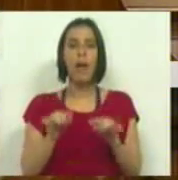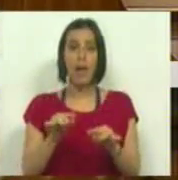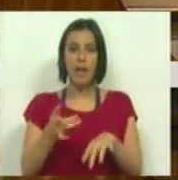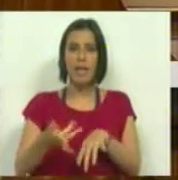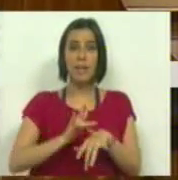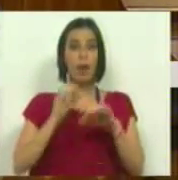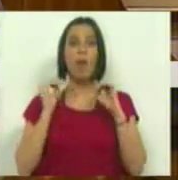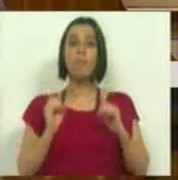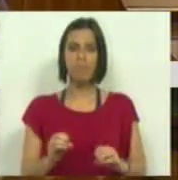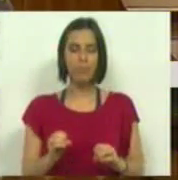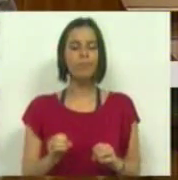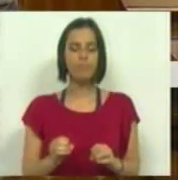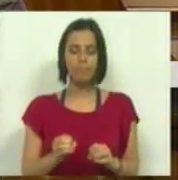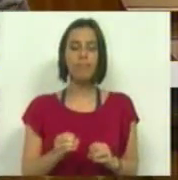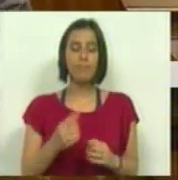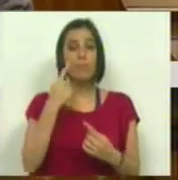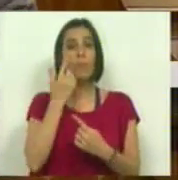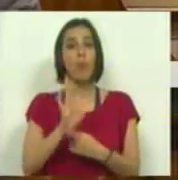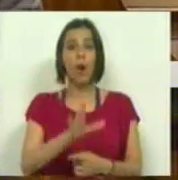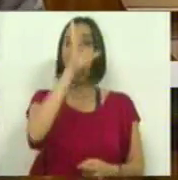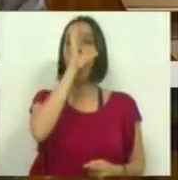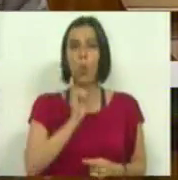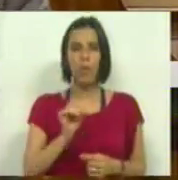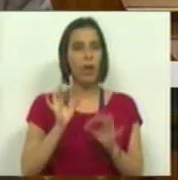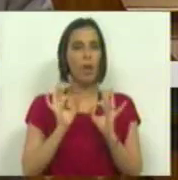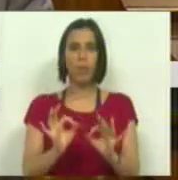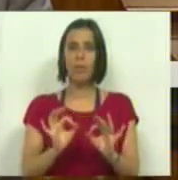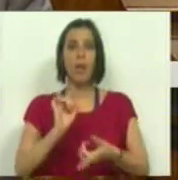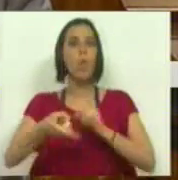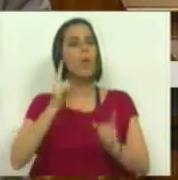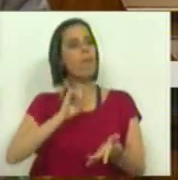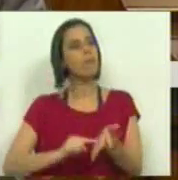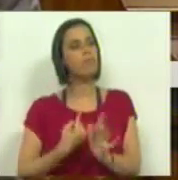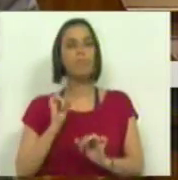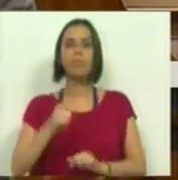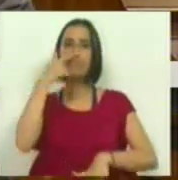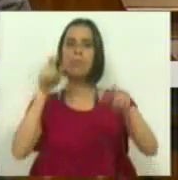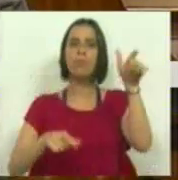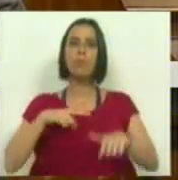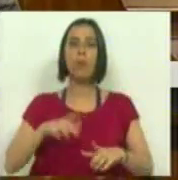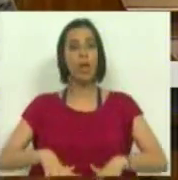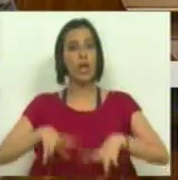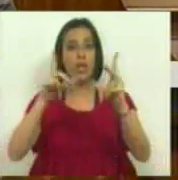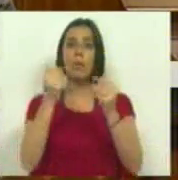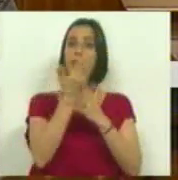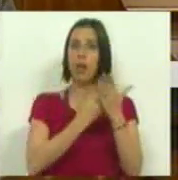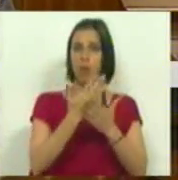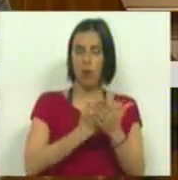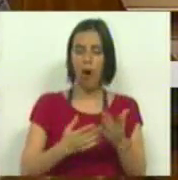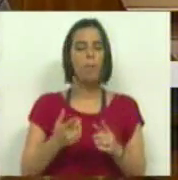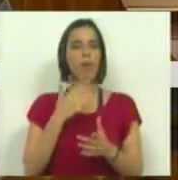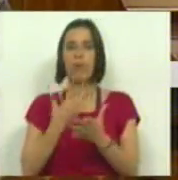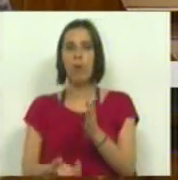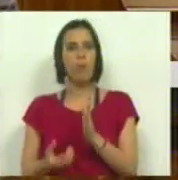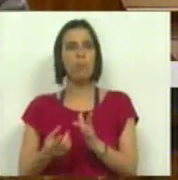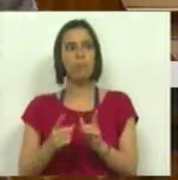insensibilidade dá conta que o Governo não cuida do que é essencial para os portugueses, que é o crescimento económico, e não